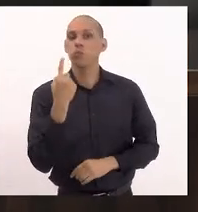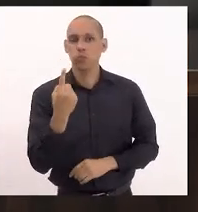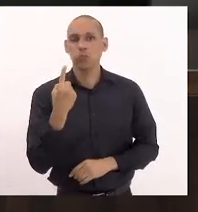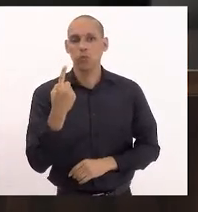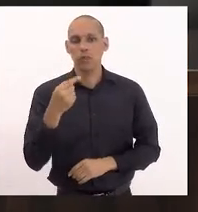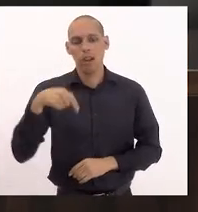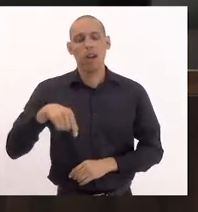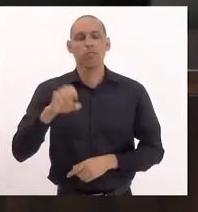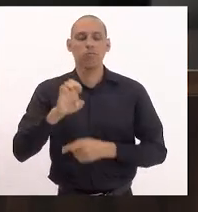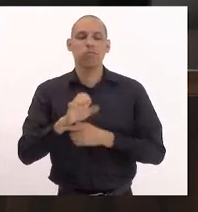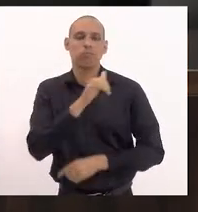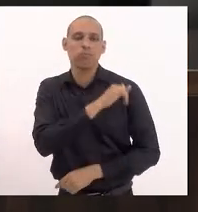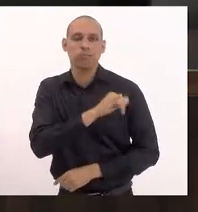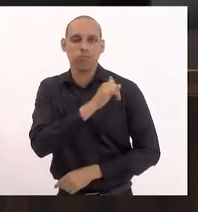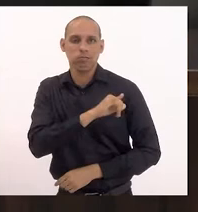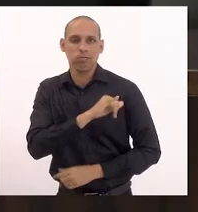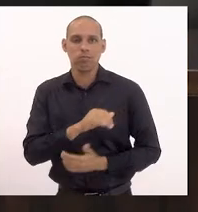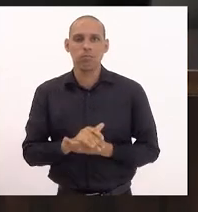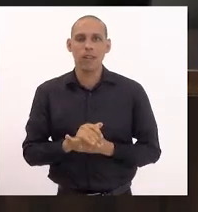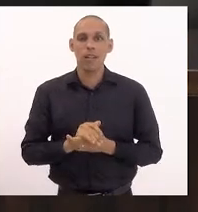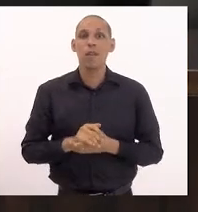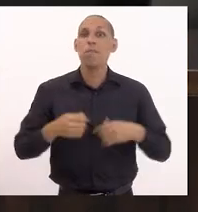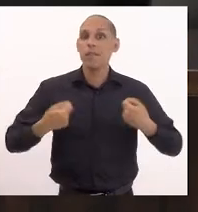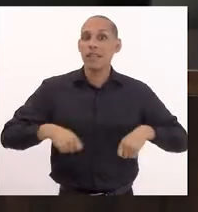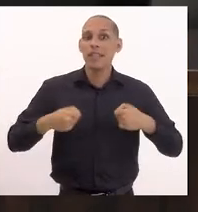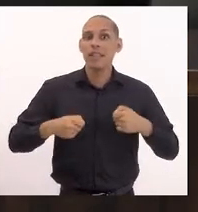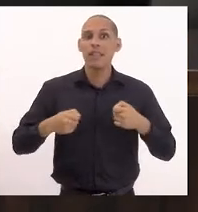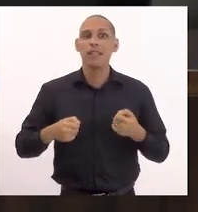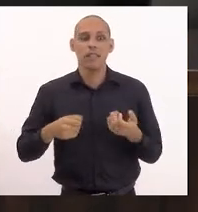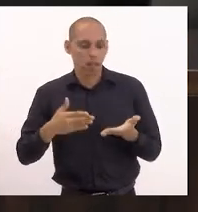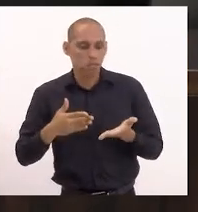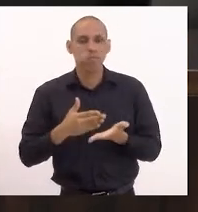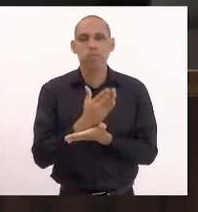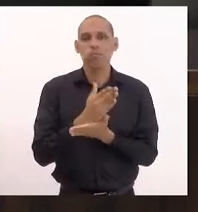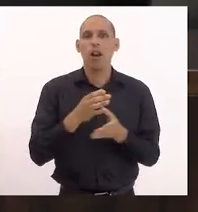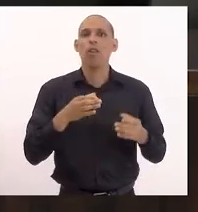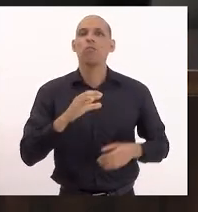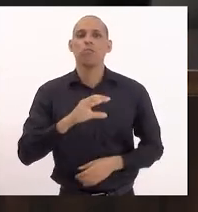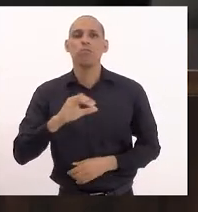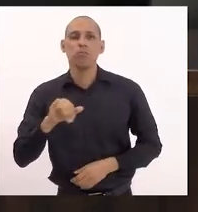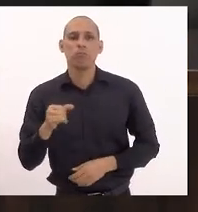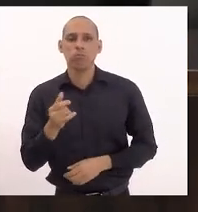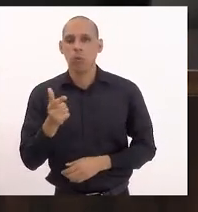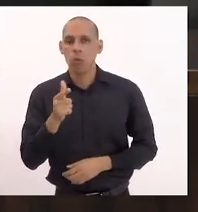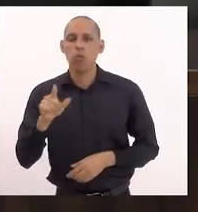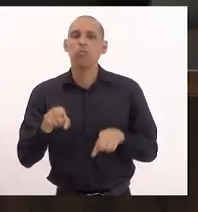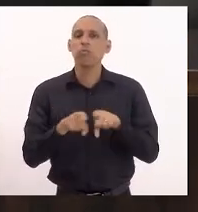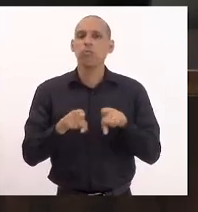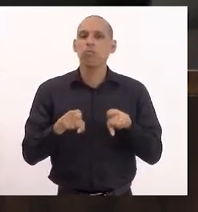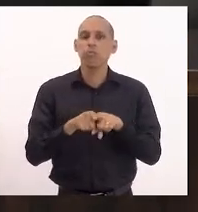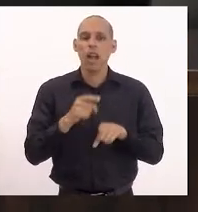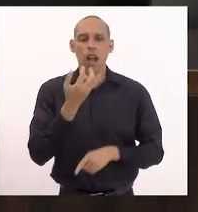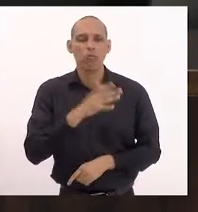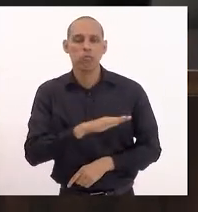de pareceres das comissões de Constituição e Justiça, assuntos da criança, adolescente, do idoso, servidores públicos e de orçamento. Para